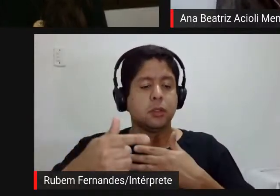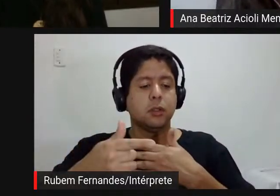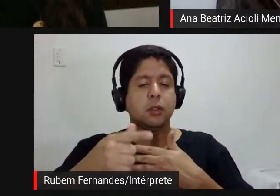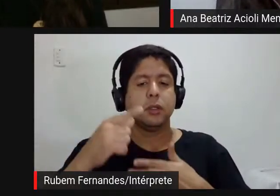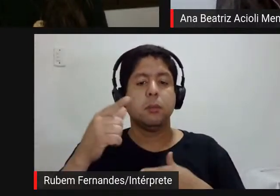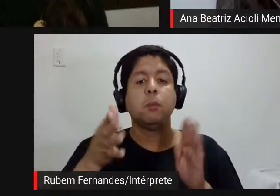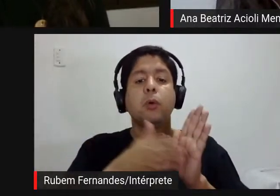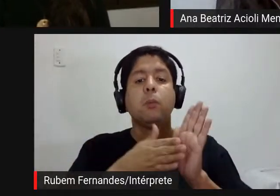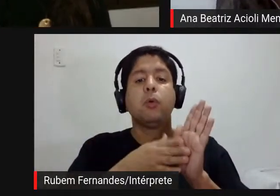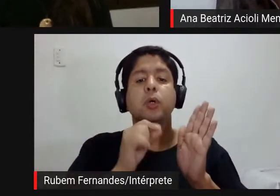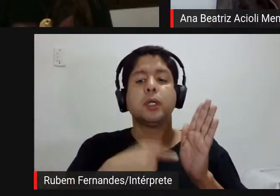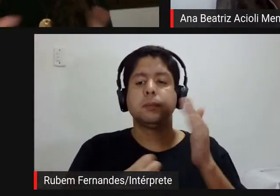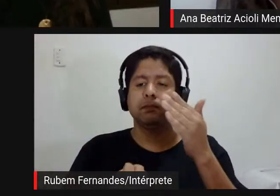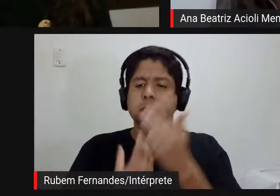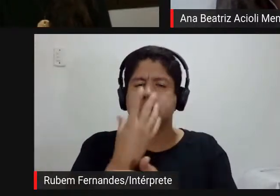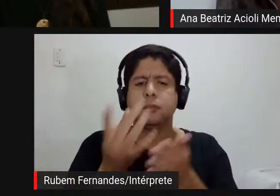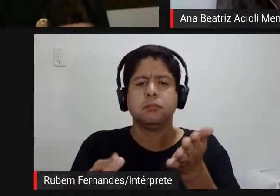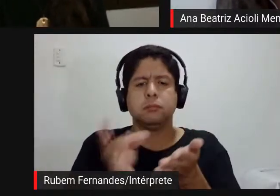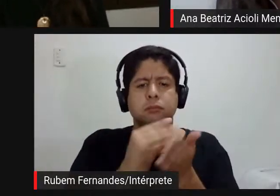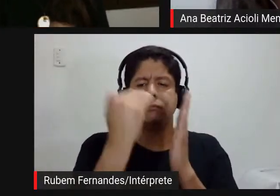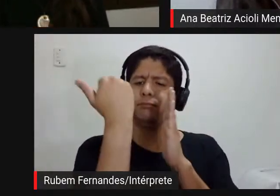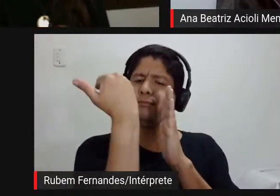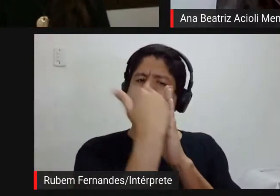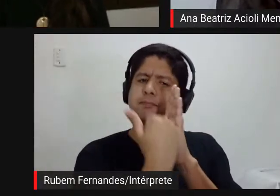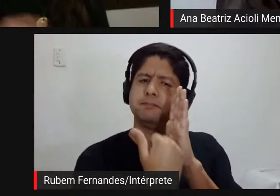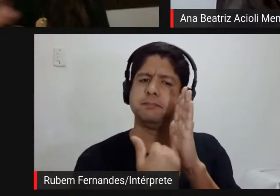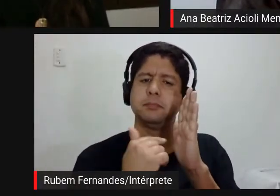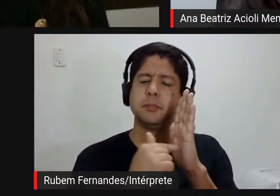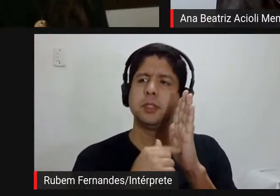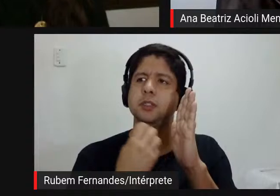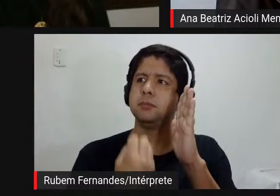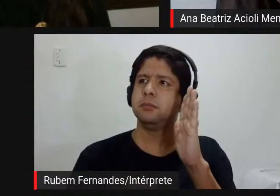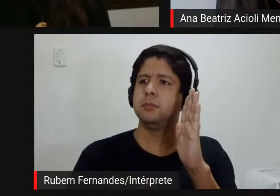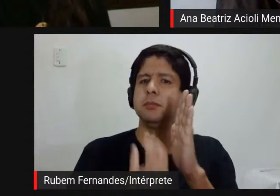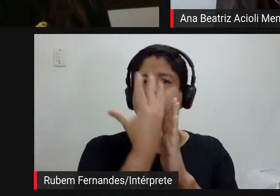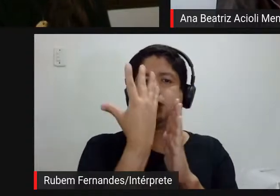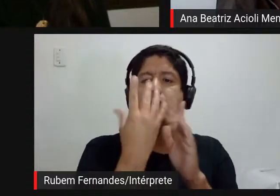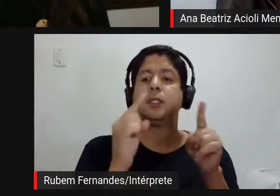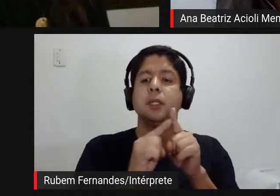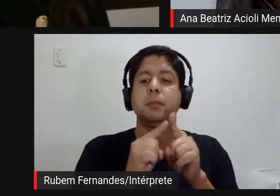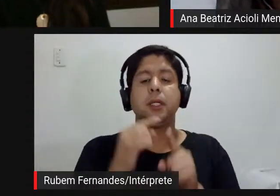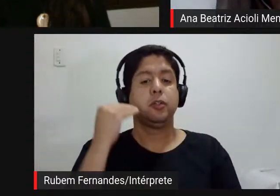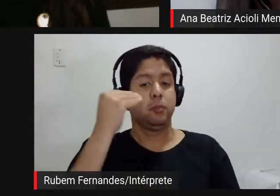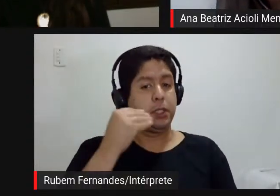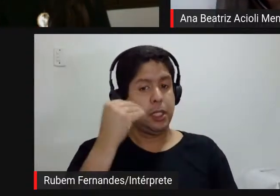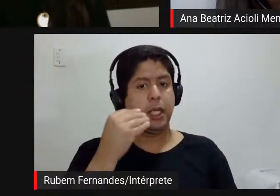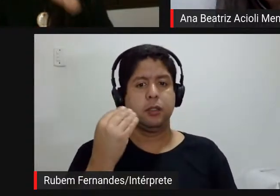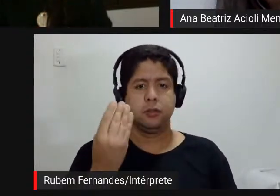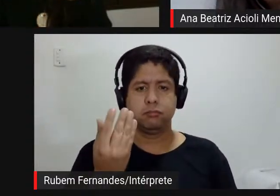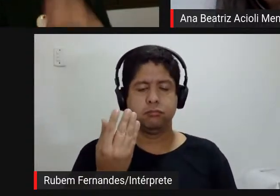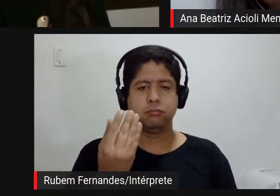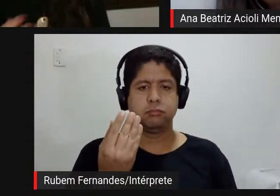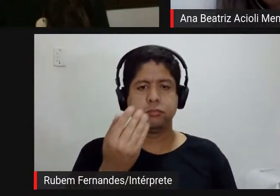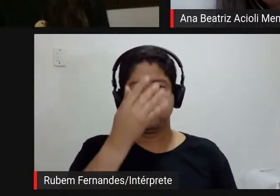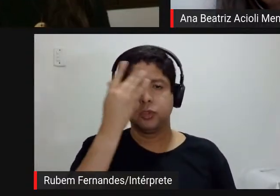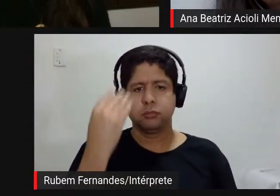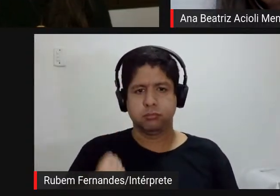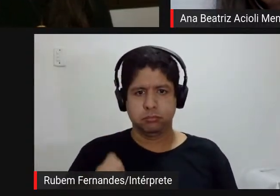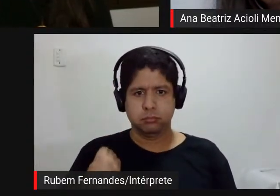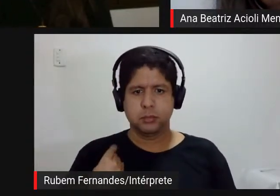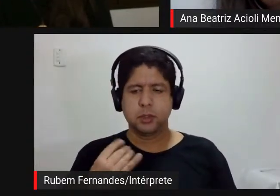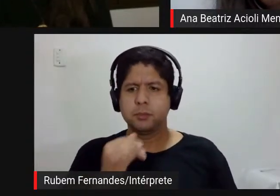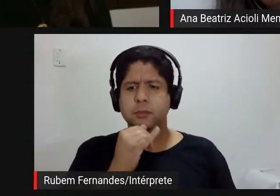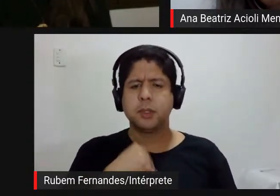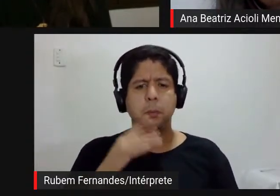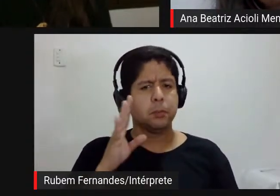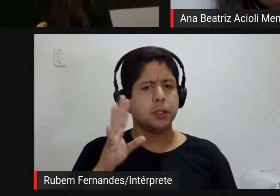um catálogo sobre a mão falando tanto da montagem quanto da experiência do público né e o que eu me pergunto é quem escuta